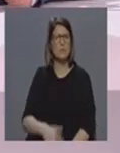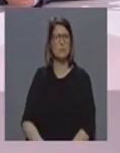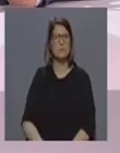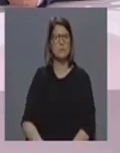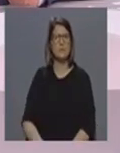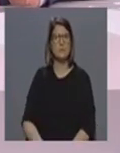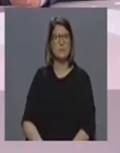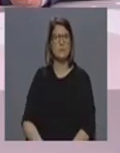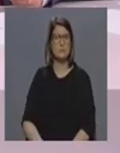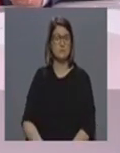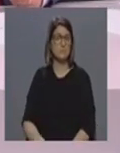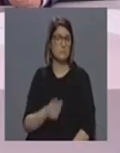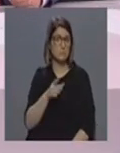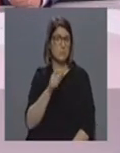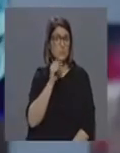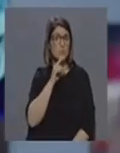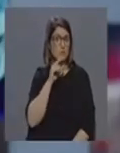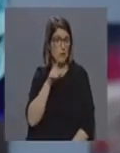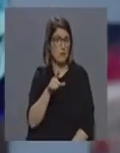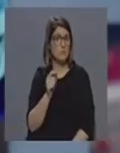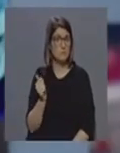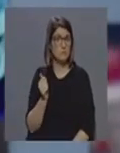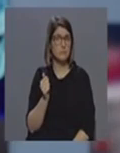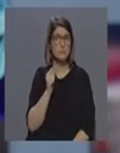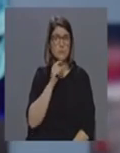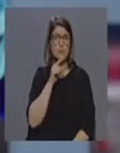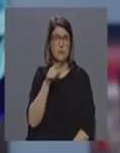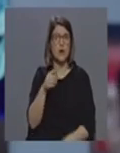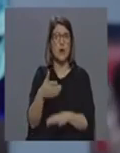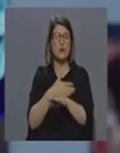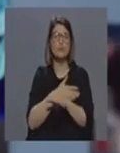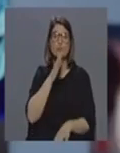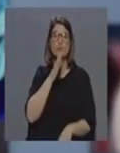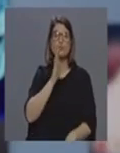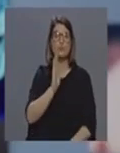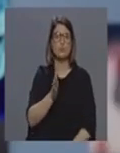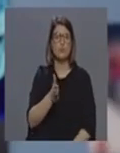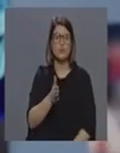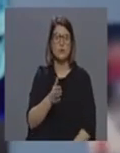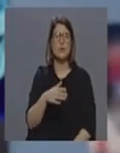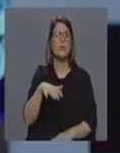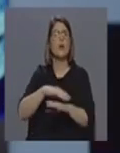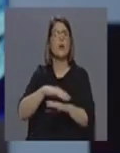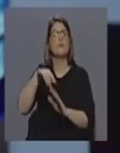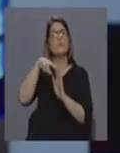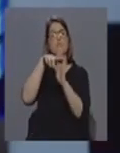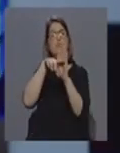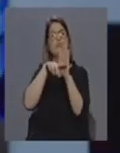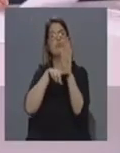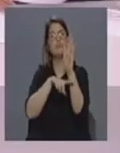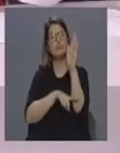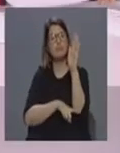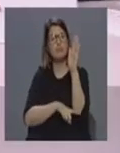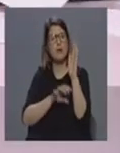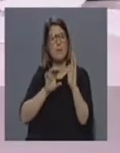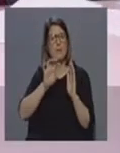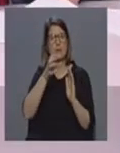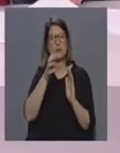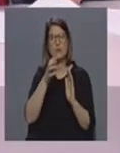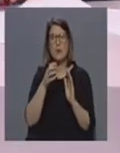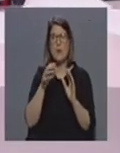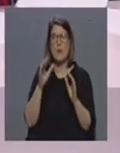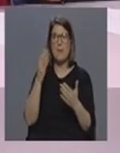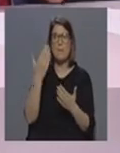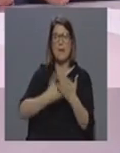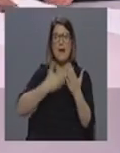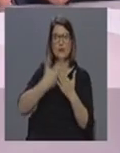fora da perspectiva digamos assim ou seja como eu estava a dizer a lista é tão extensa de países duas páginas